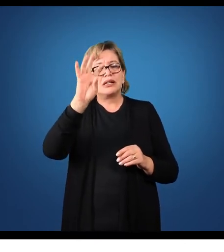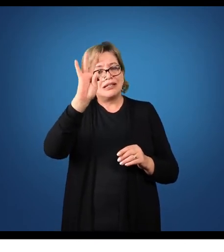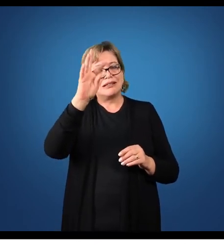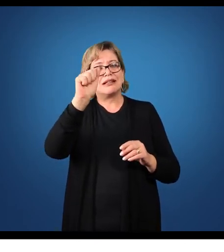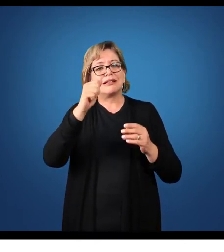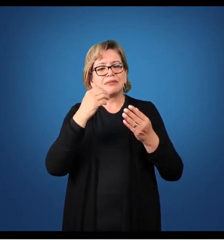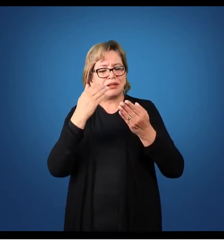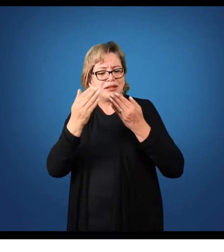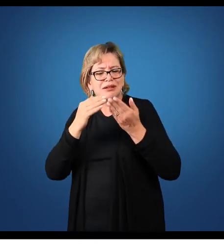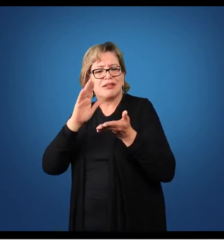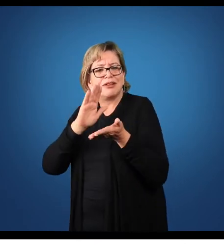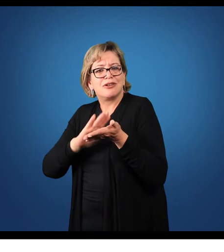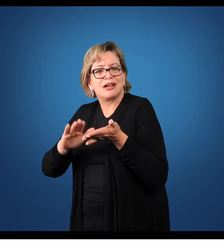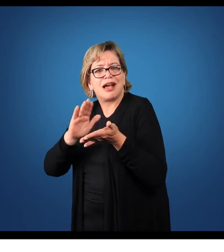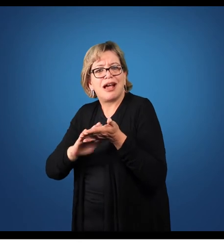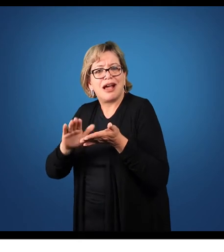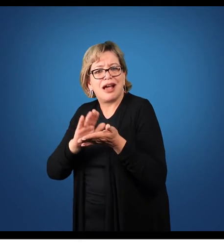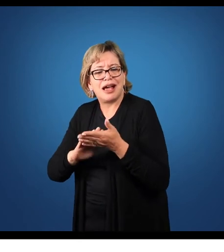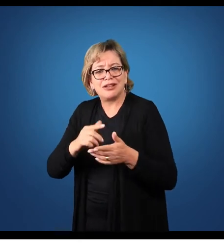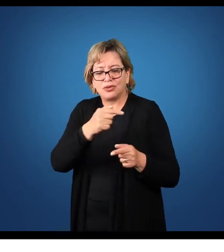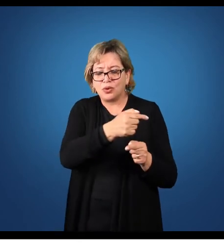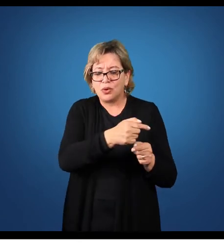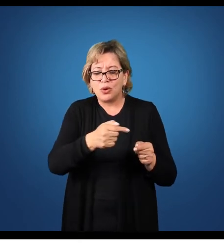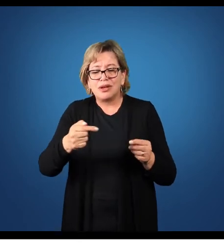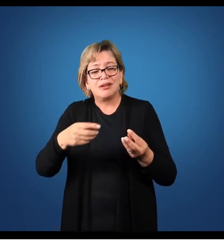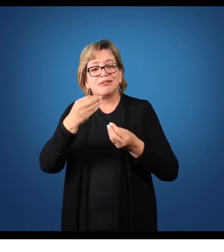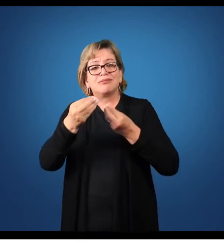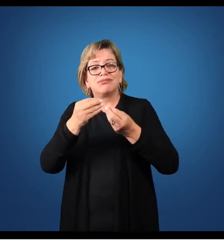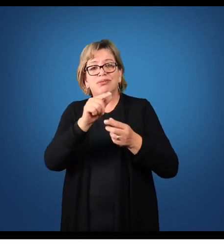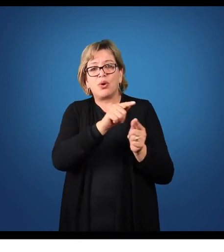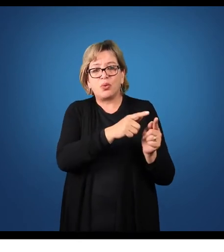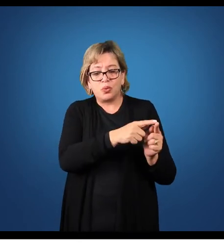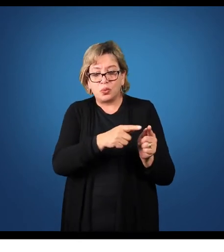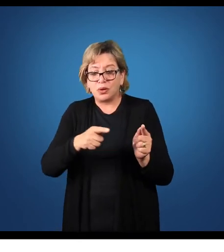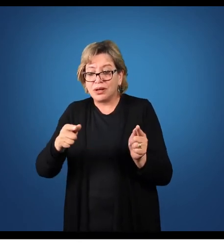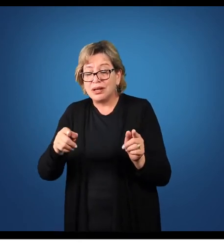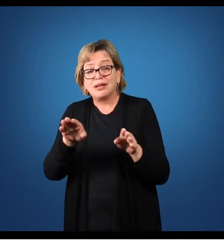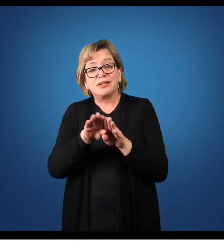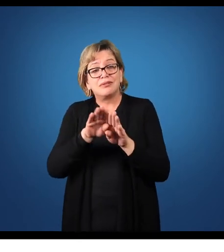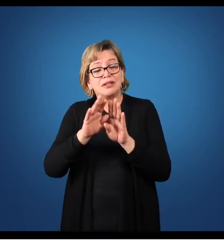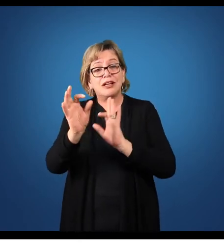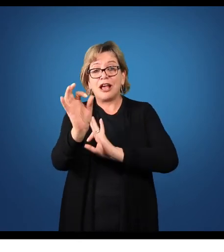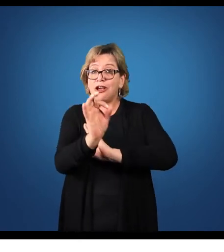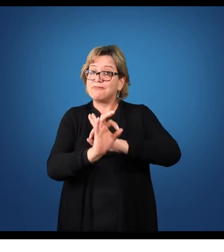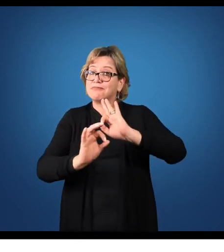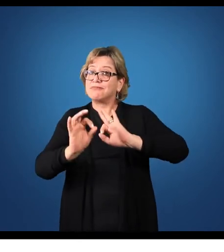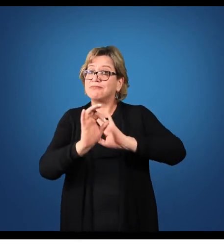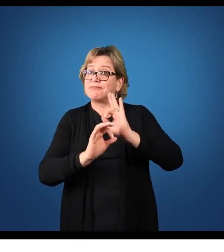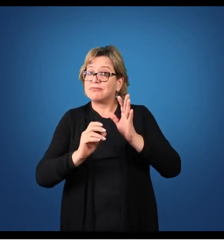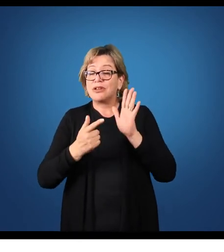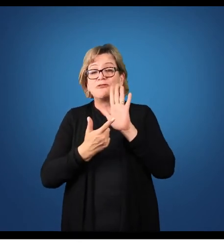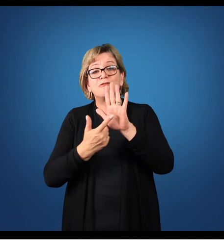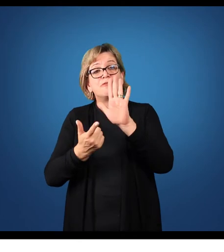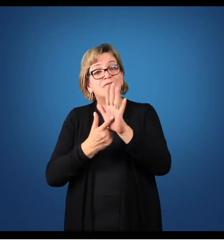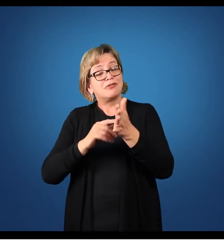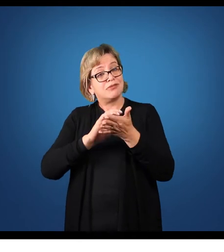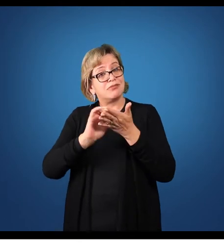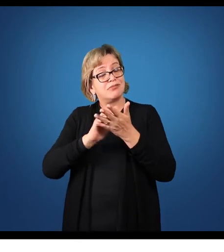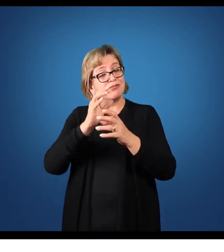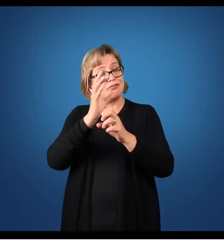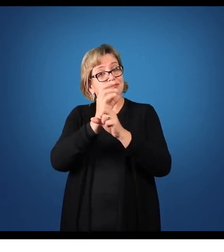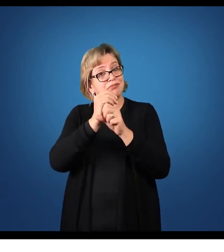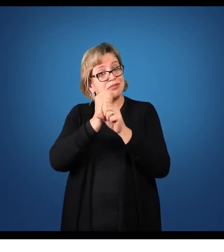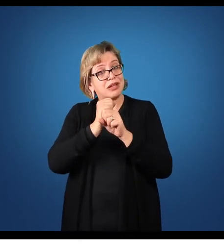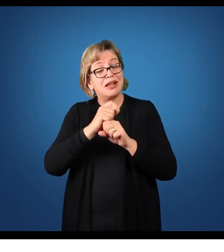suas despesas dentro dos períodos de competência e a sistematização de demonstrações contábeis que são